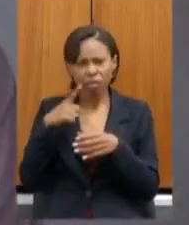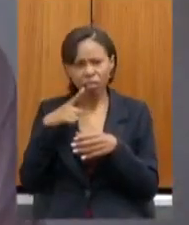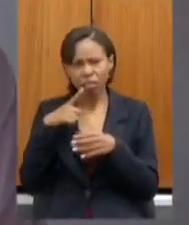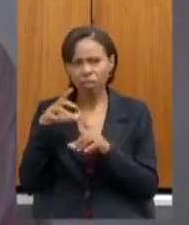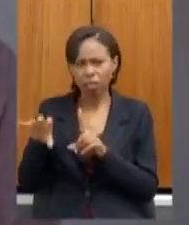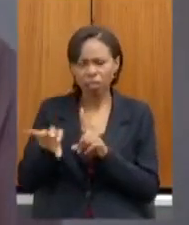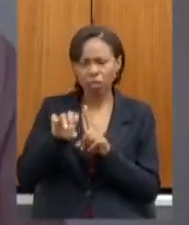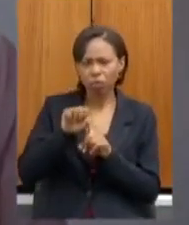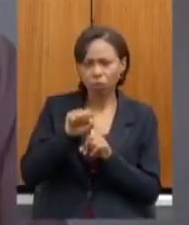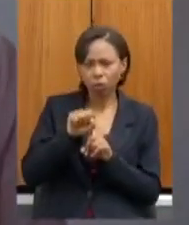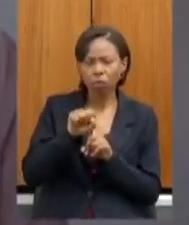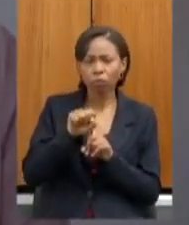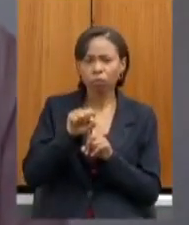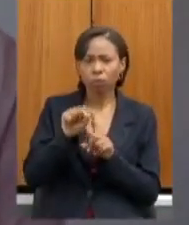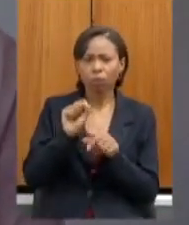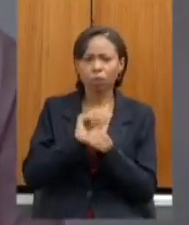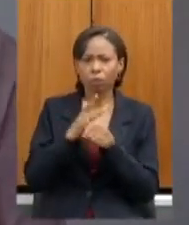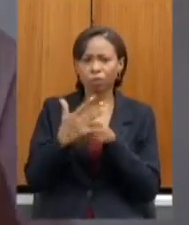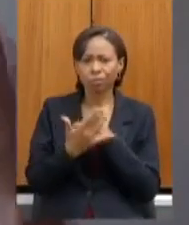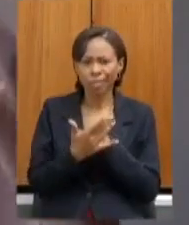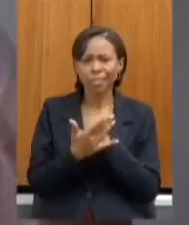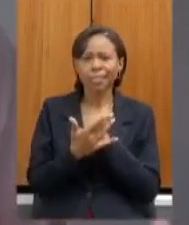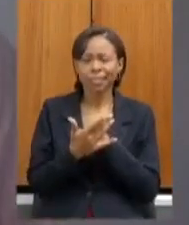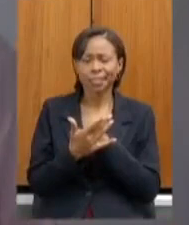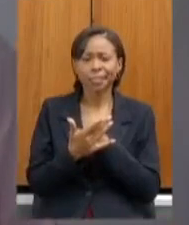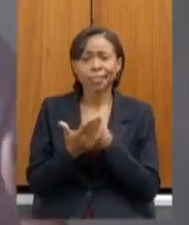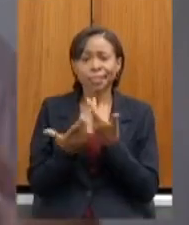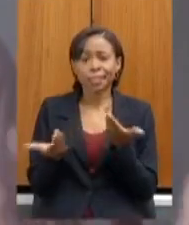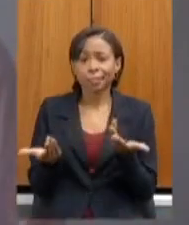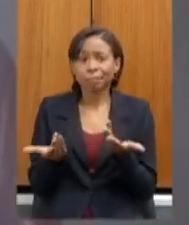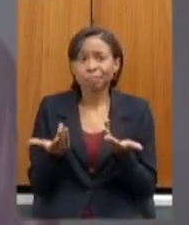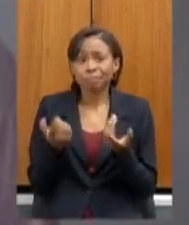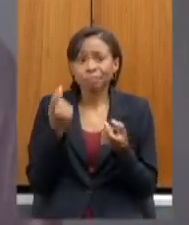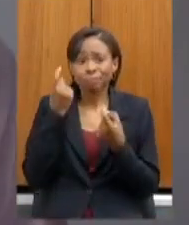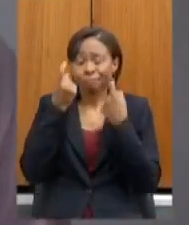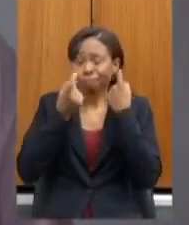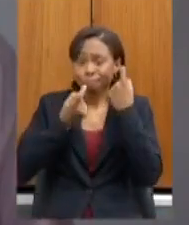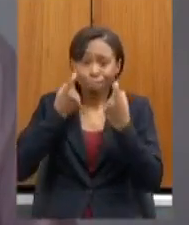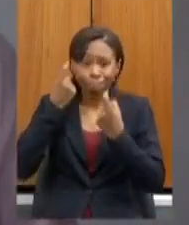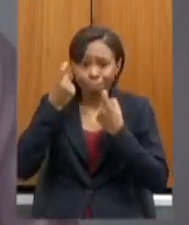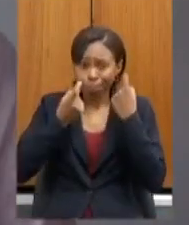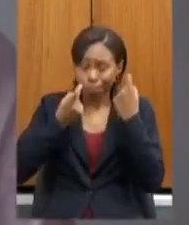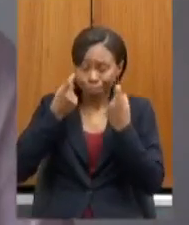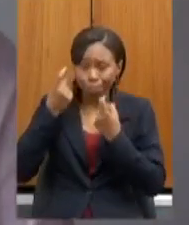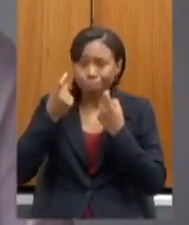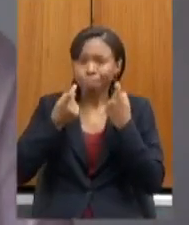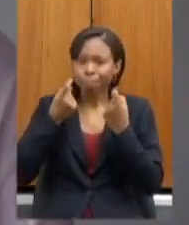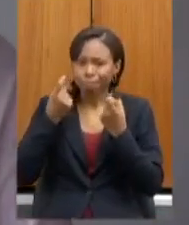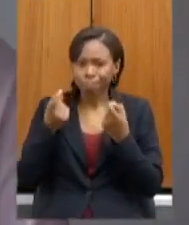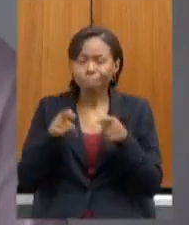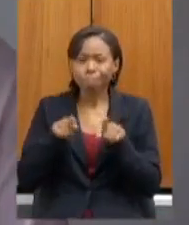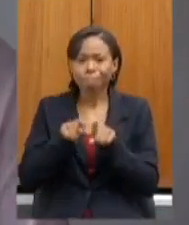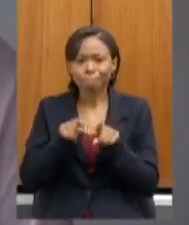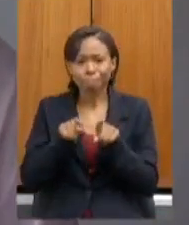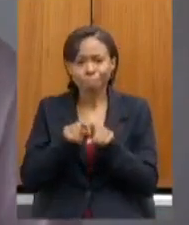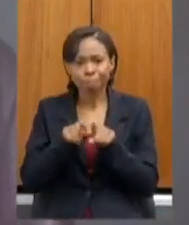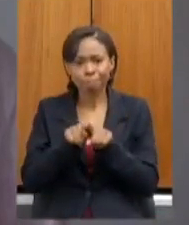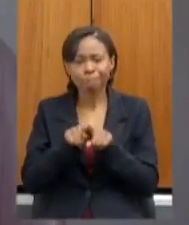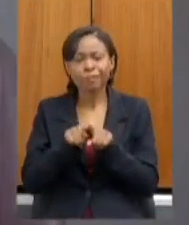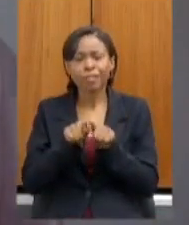a 100 mil habitantes é uma preocupação muito grande eu dizia também dessa situação relacionada ao